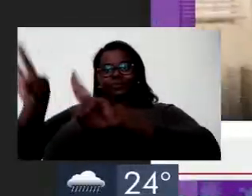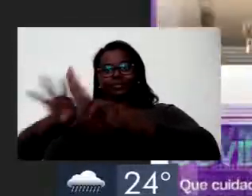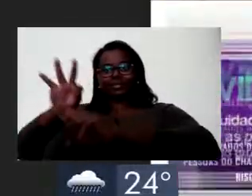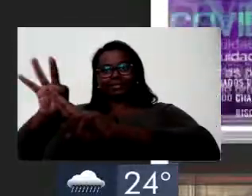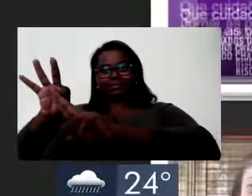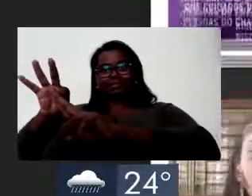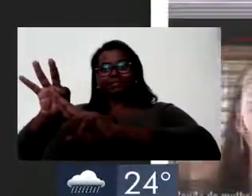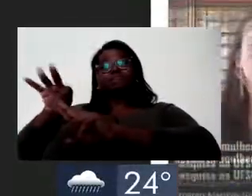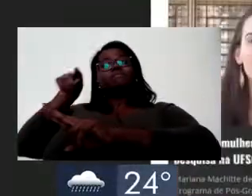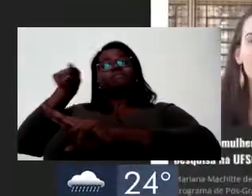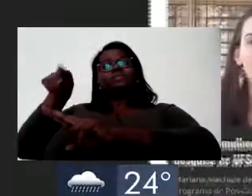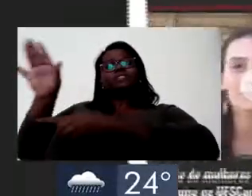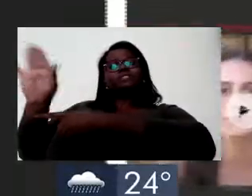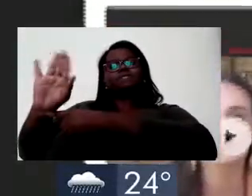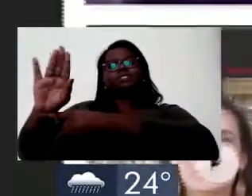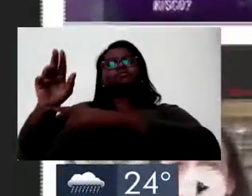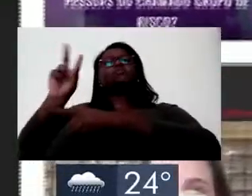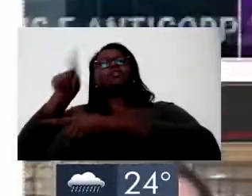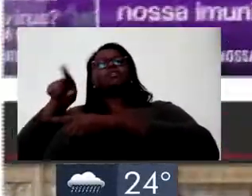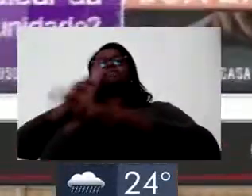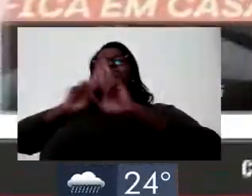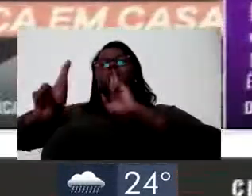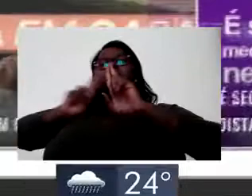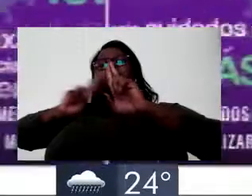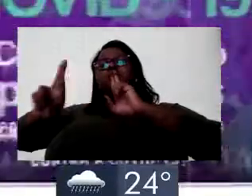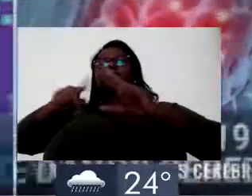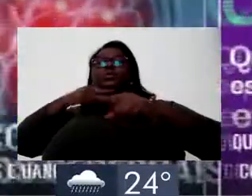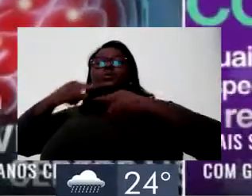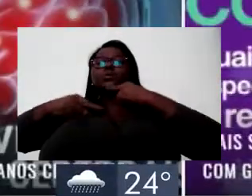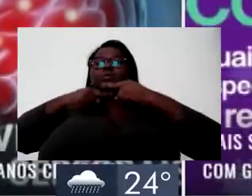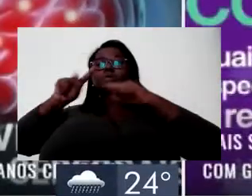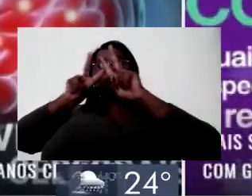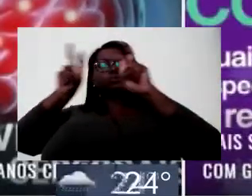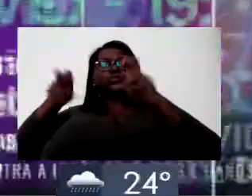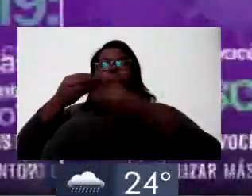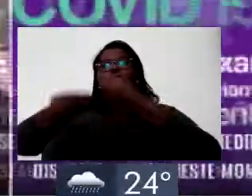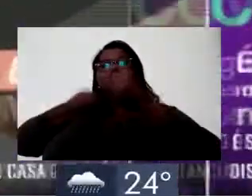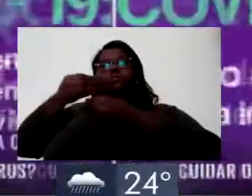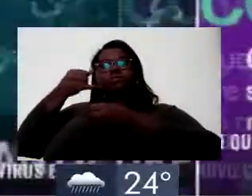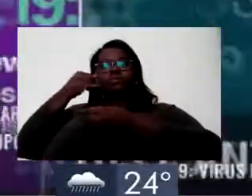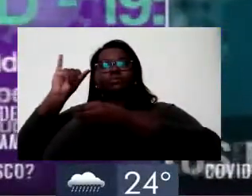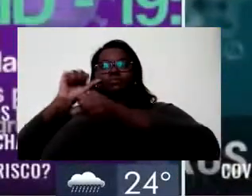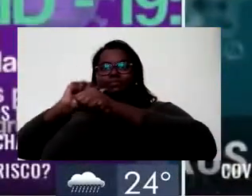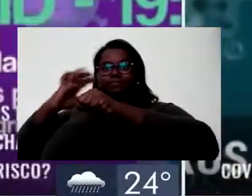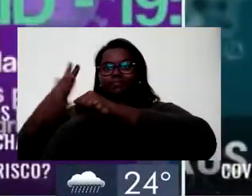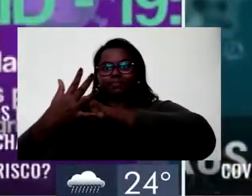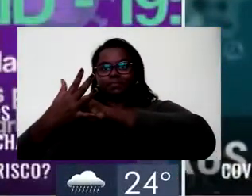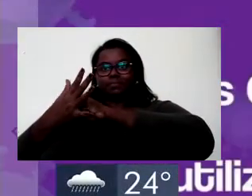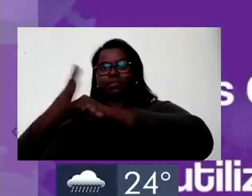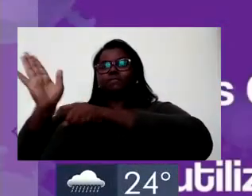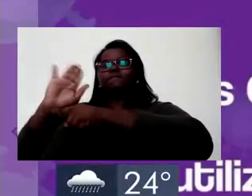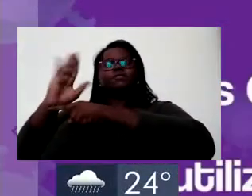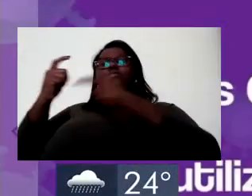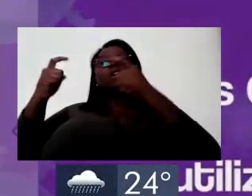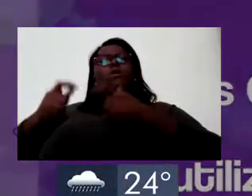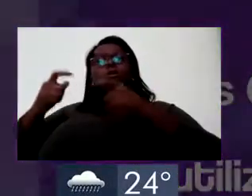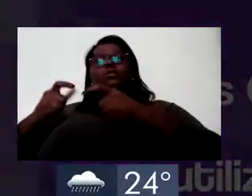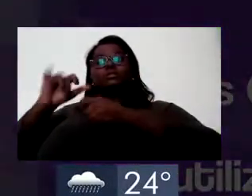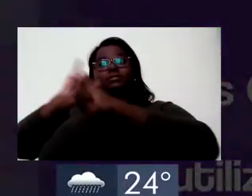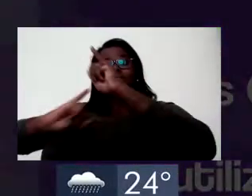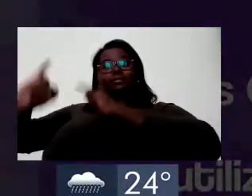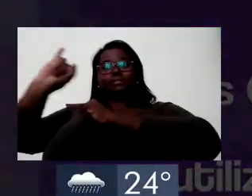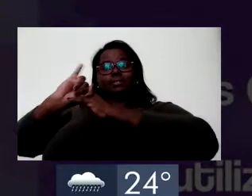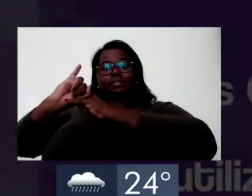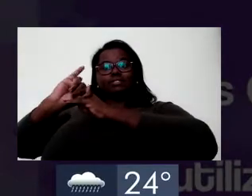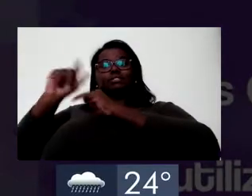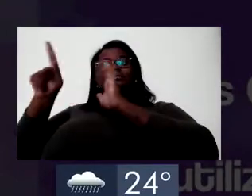as principais dúvidas da população sobre como combater a Covid-19. Os vídeos estão na internet, na página do LAB,